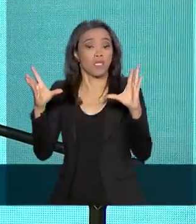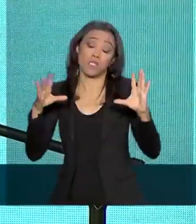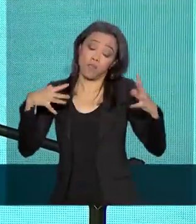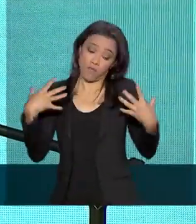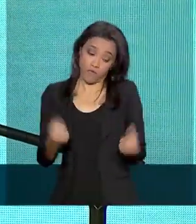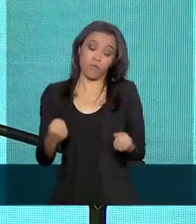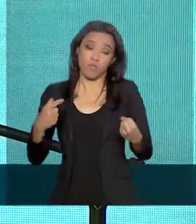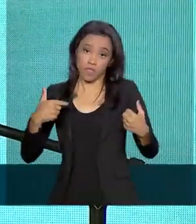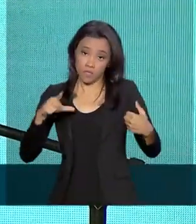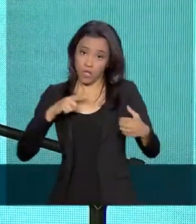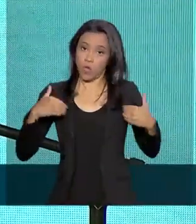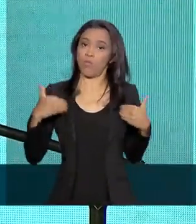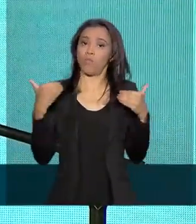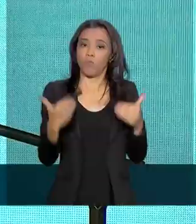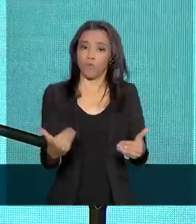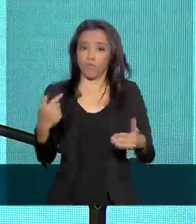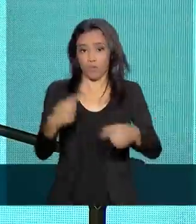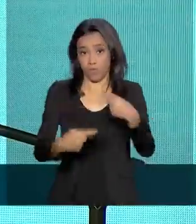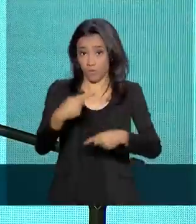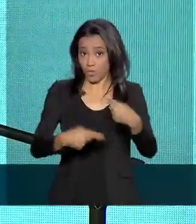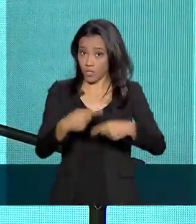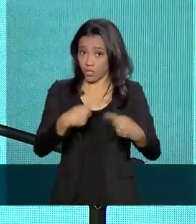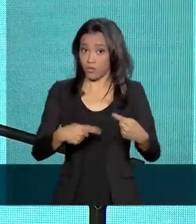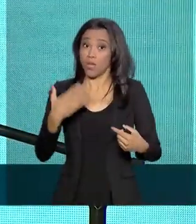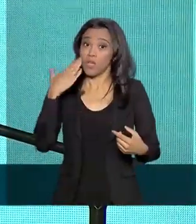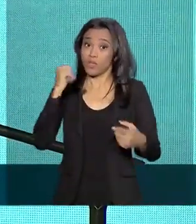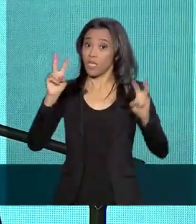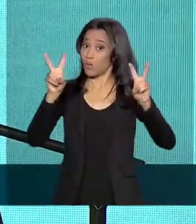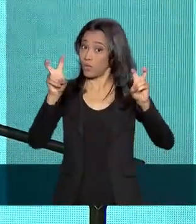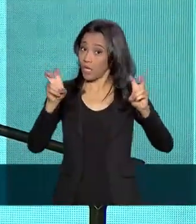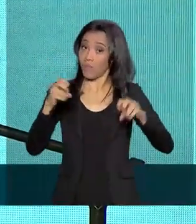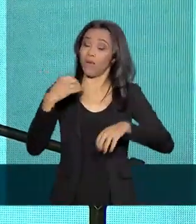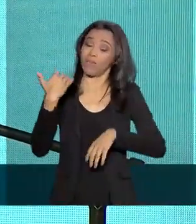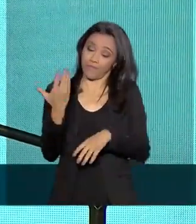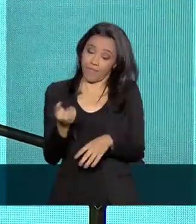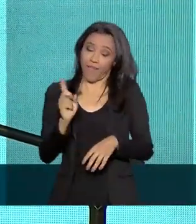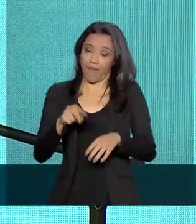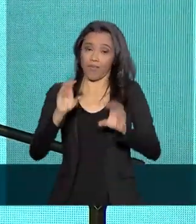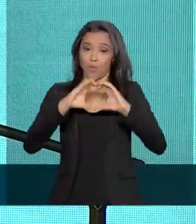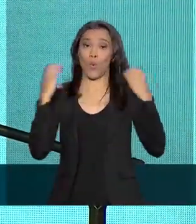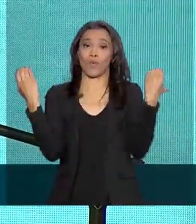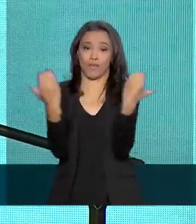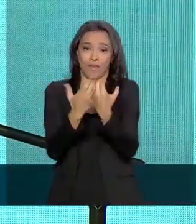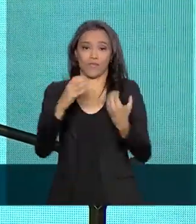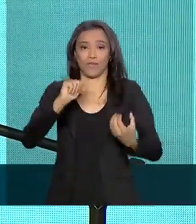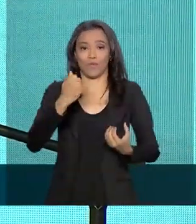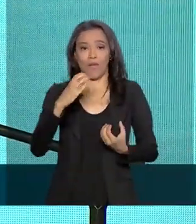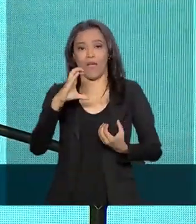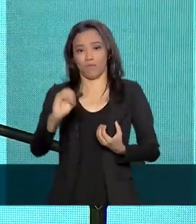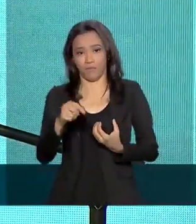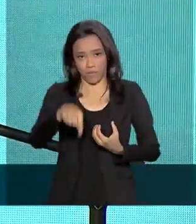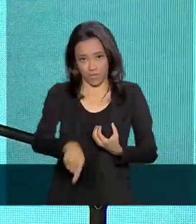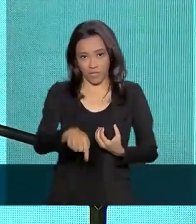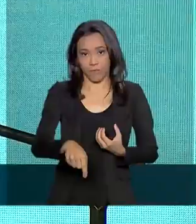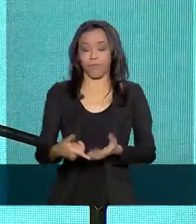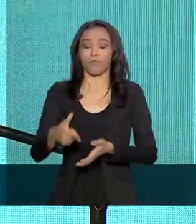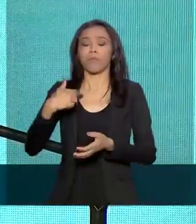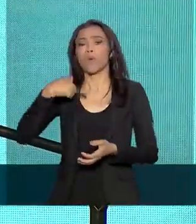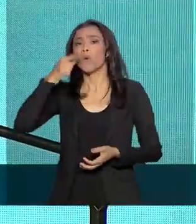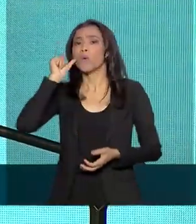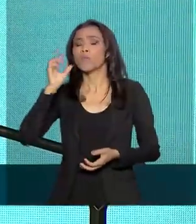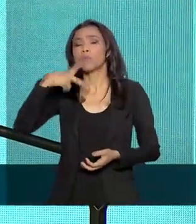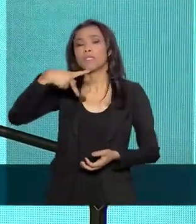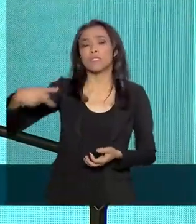E queria aproveitar o momento aqui. Eu sei que a questão aqui é a do aço. Ontem, o Pedro Guimarães, o nosso presidente da Caixa